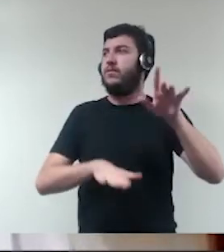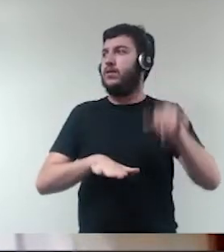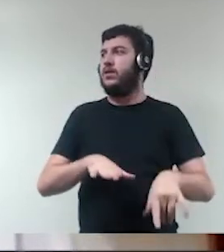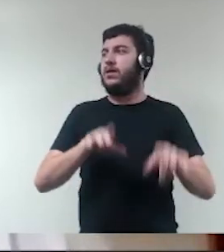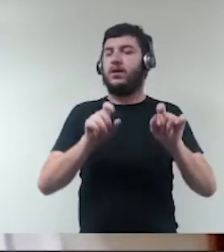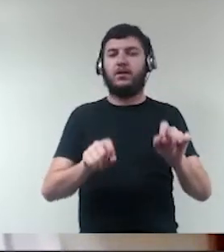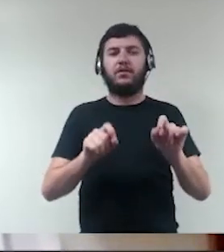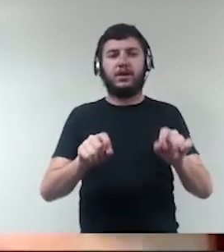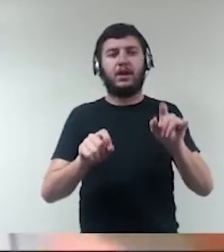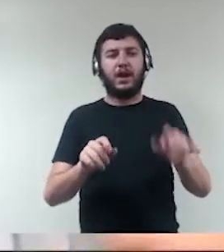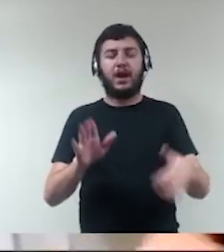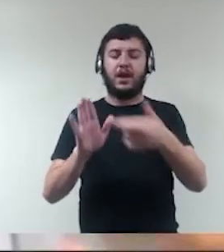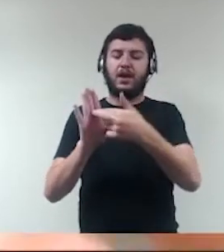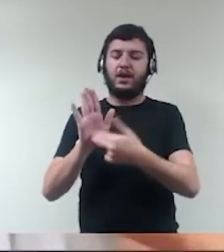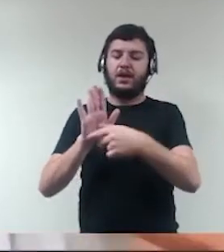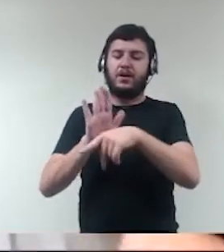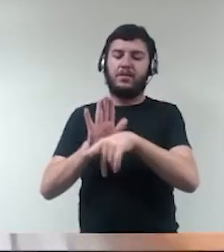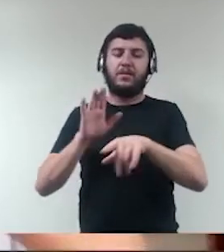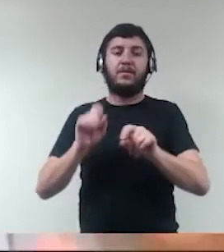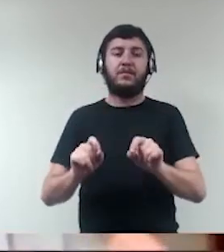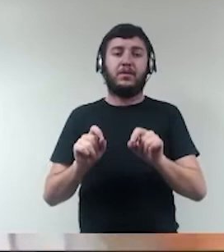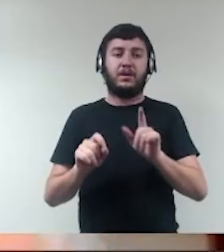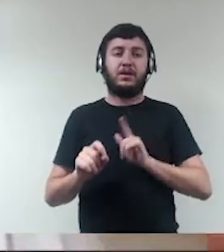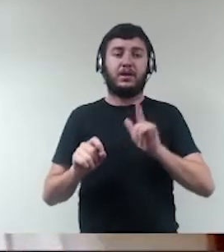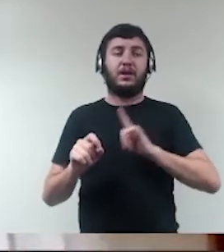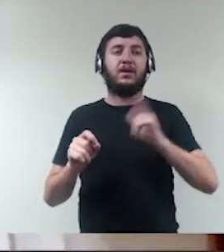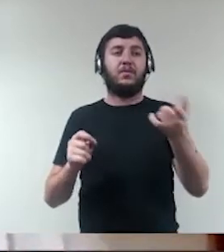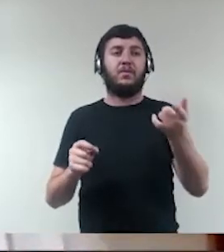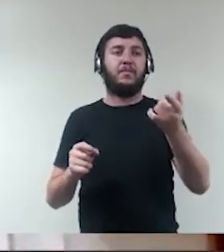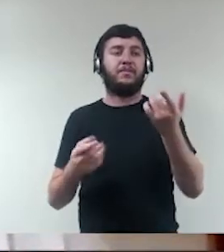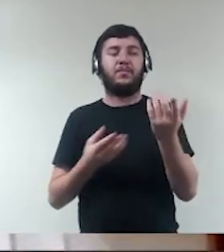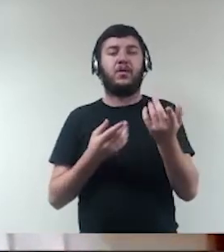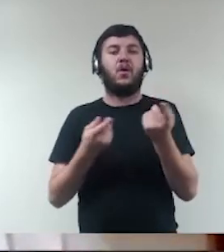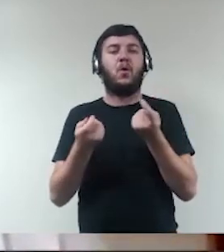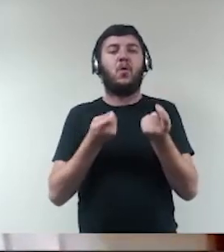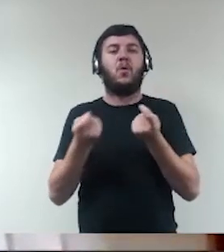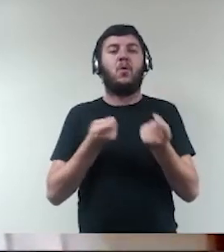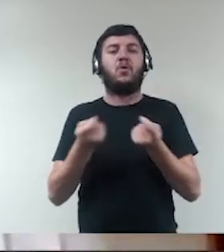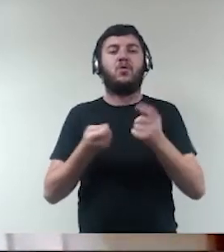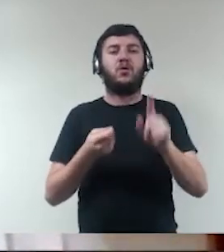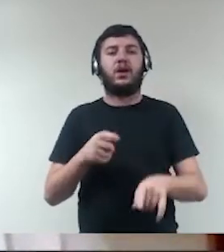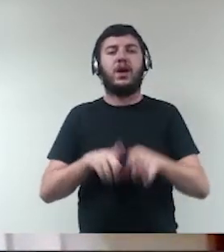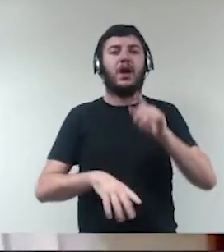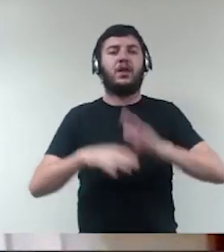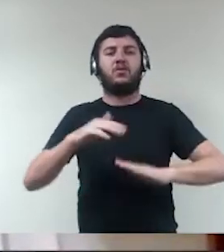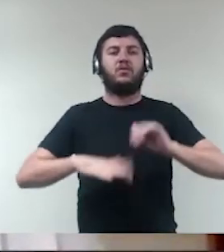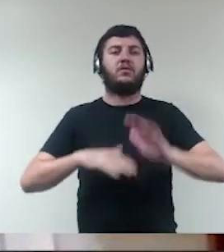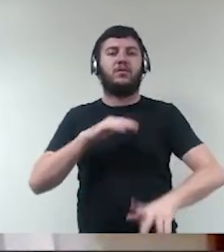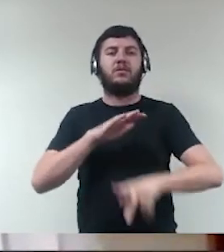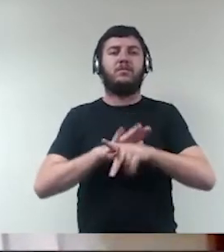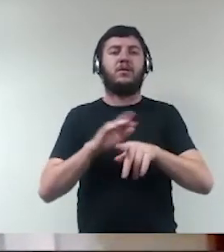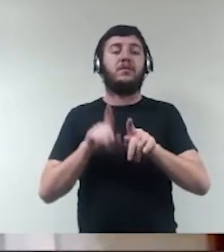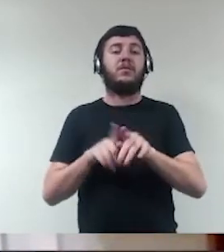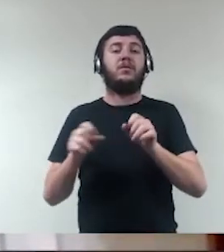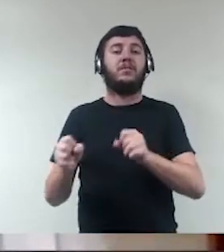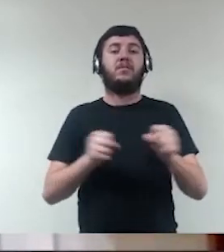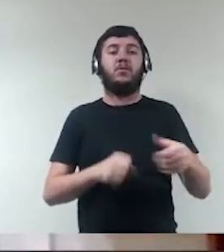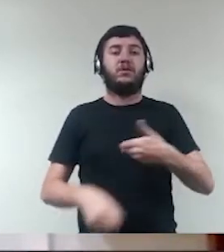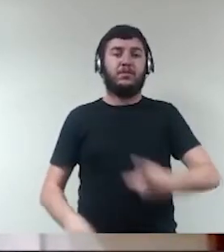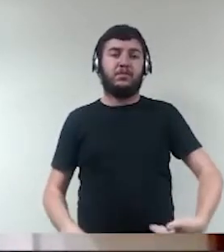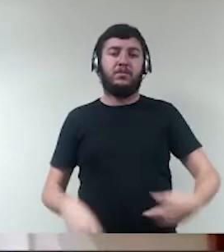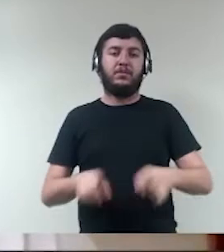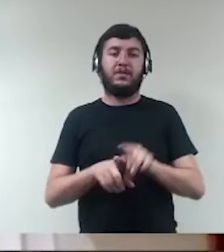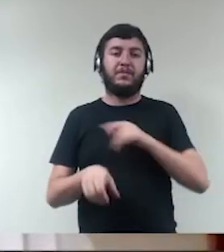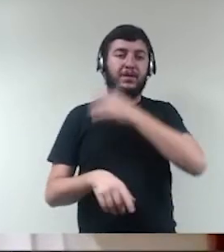instrumento normativo que traz alguma luz sobre como controlar a atuação do poder público e dos agentes públicos em especial,